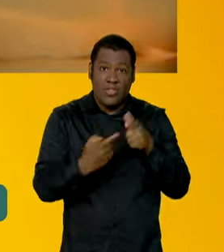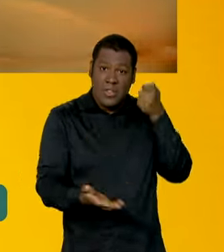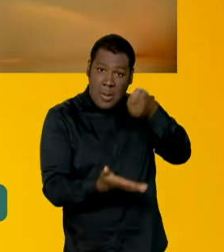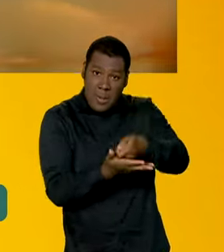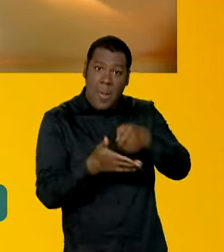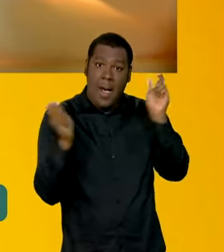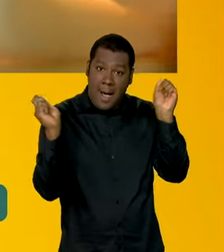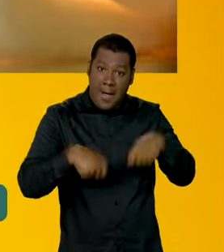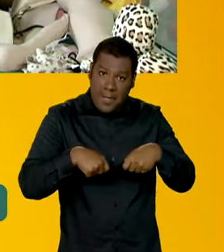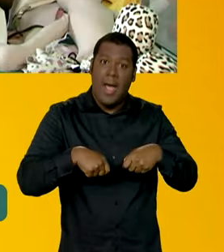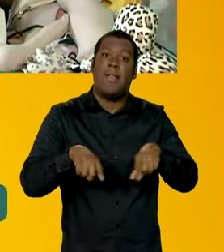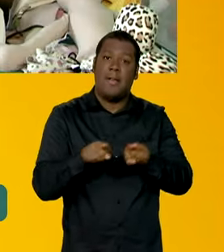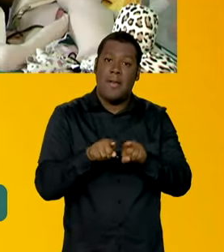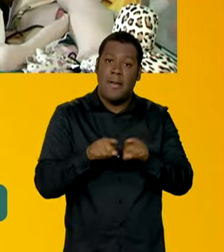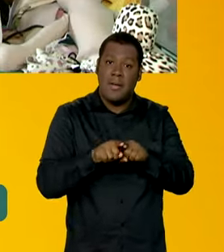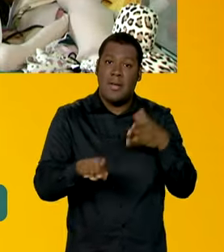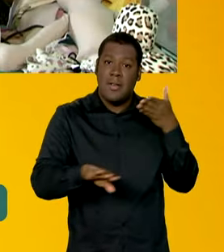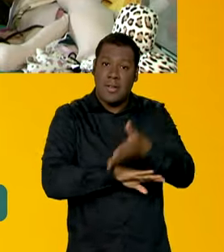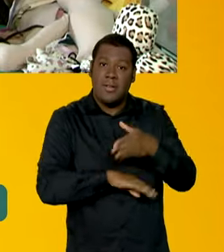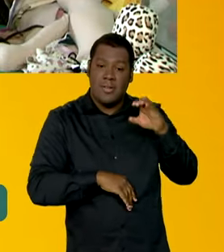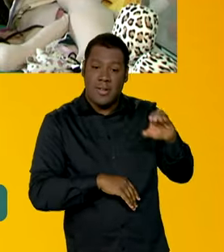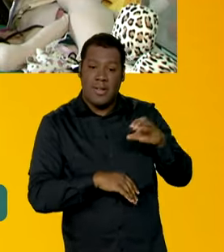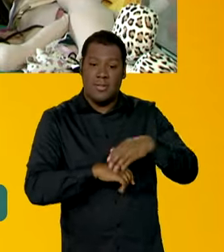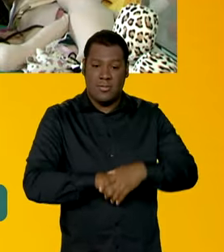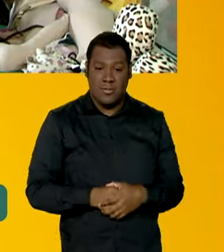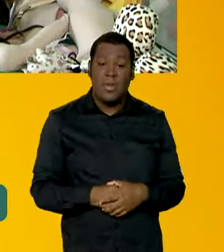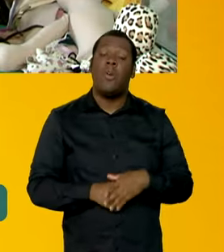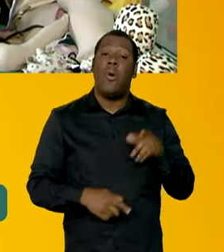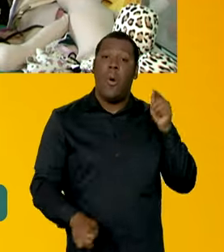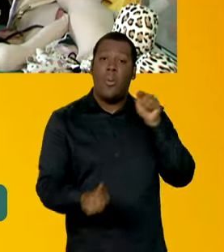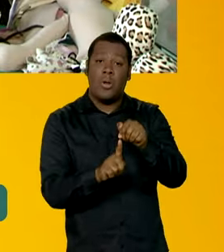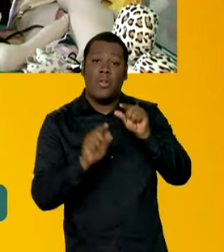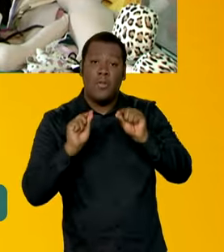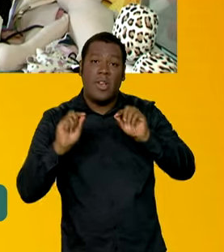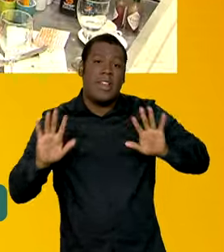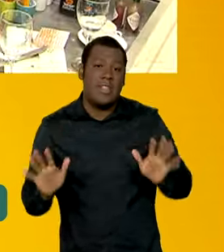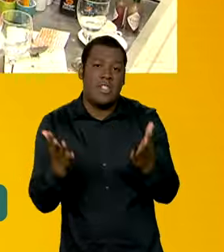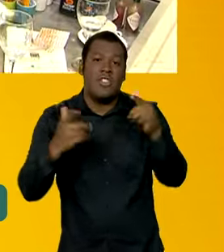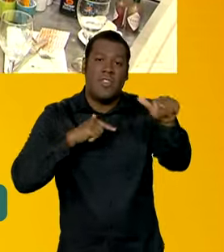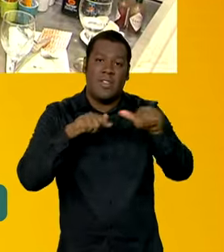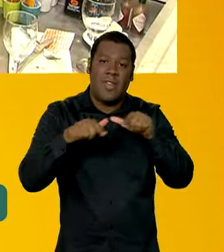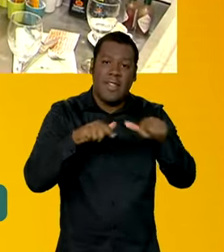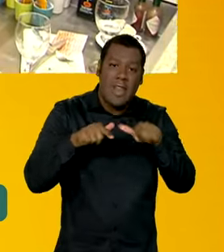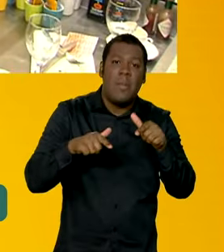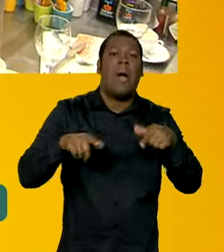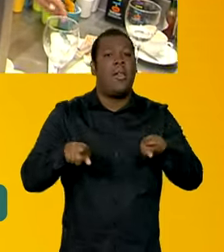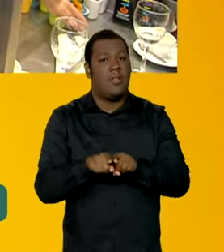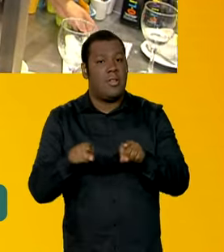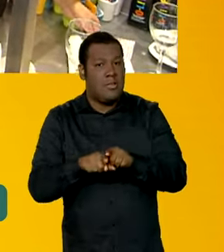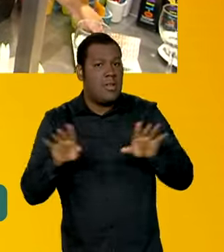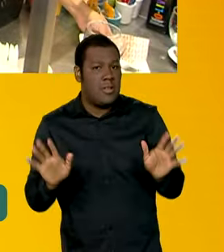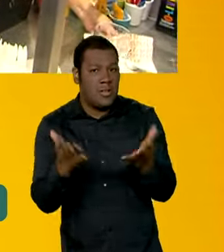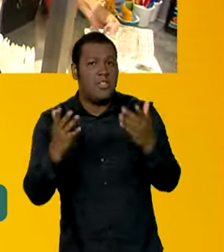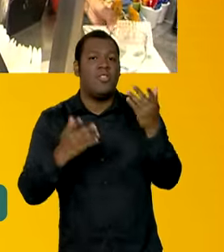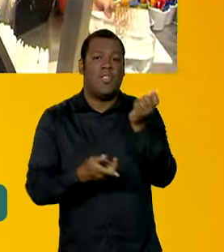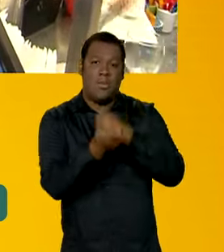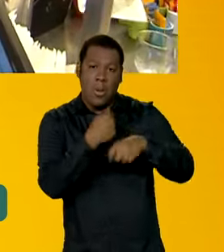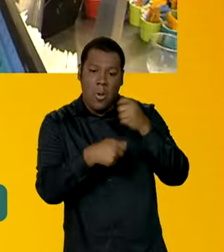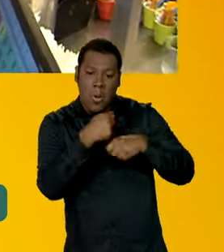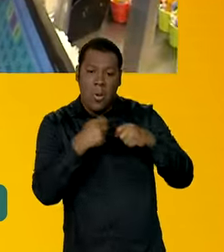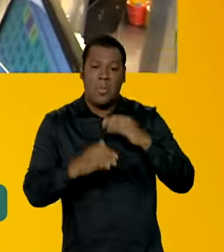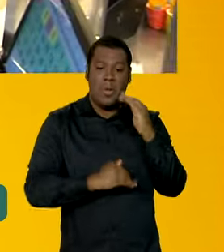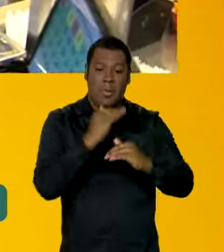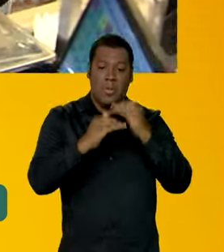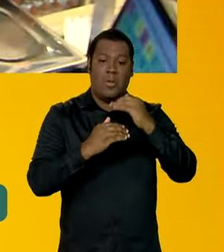negócios. O objetivo é estimular a geração de renda, emprego e promover o crescimento econômico. A MP